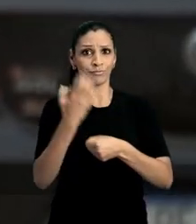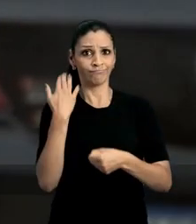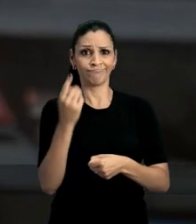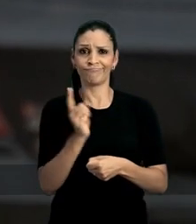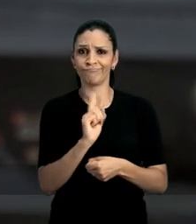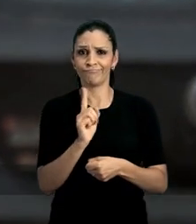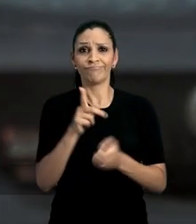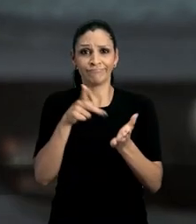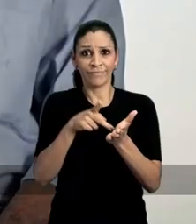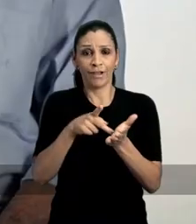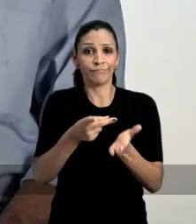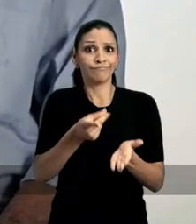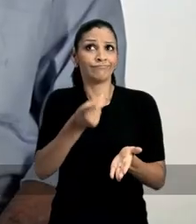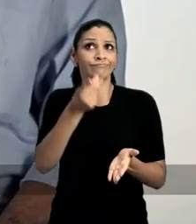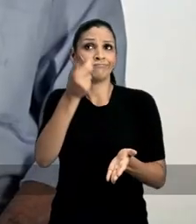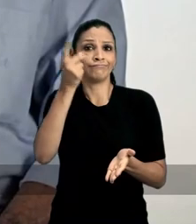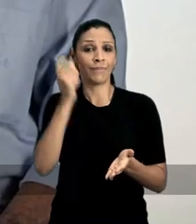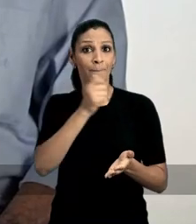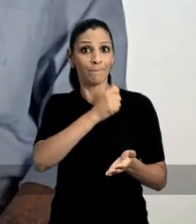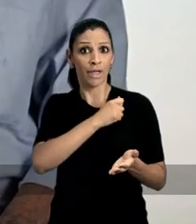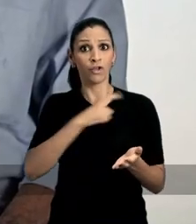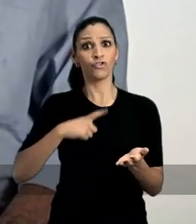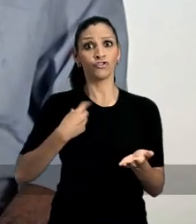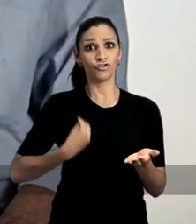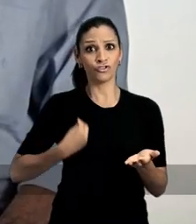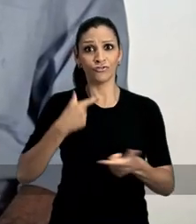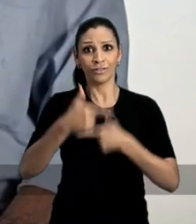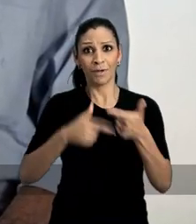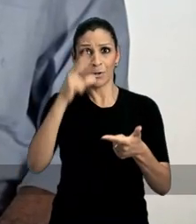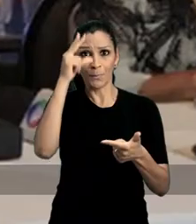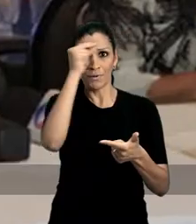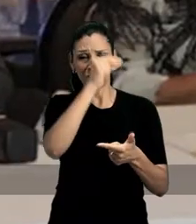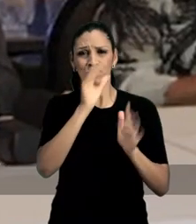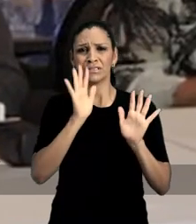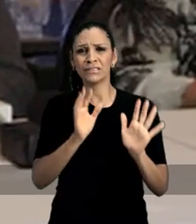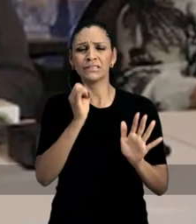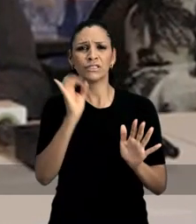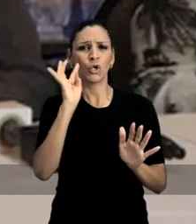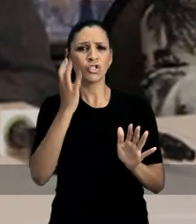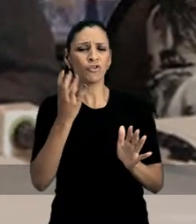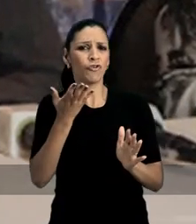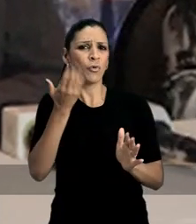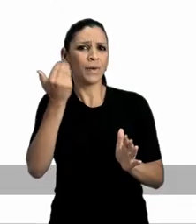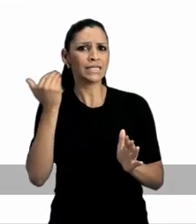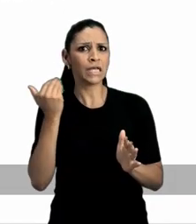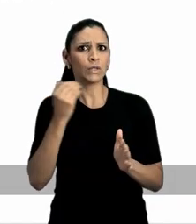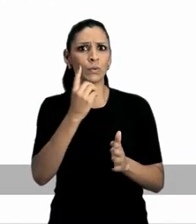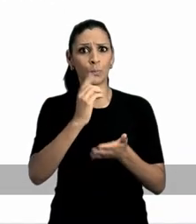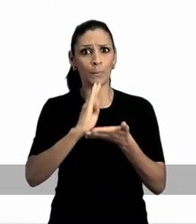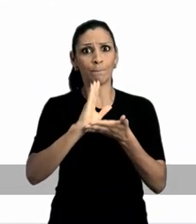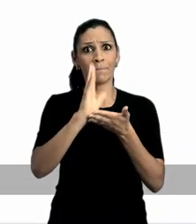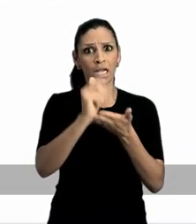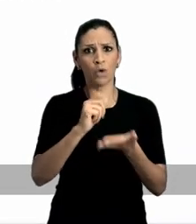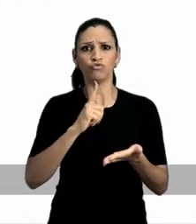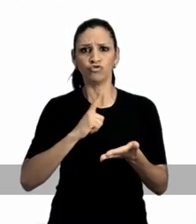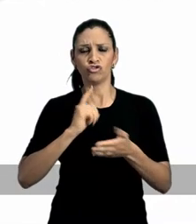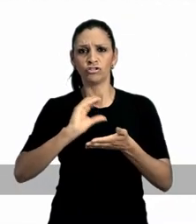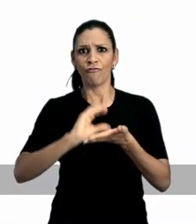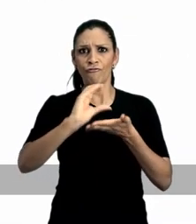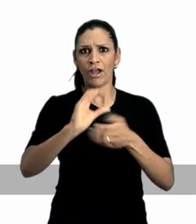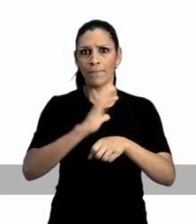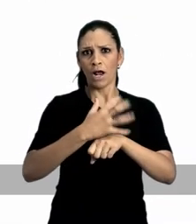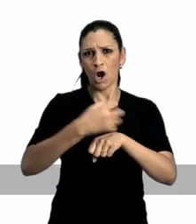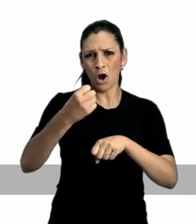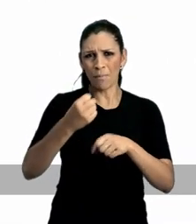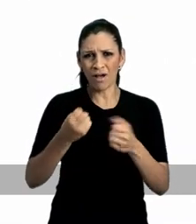dos últimos quatro anos. Eles vêm desde quando o melo estava na prefeitura. E se não resolveram antes, com quase um bilhão das verbas